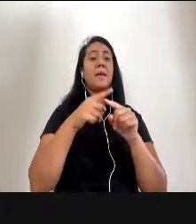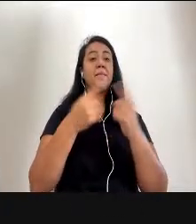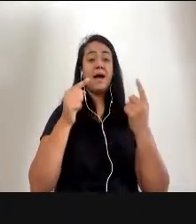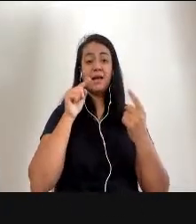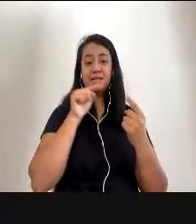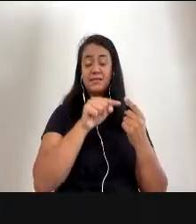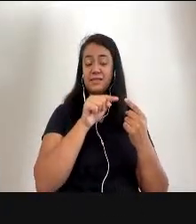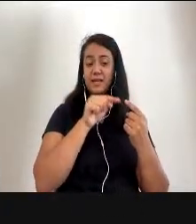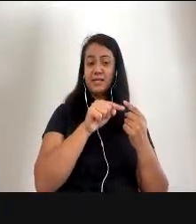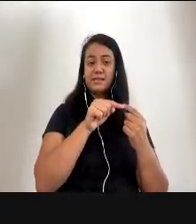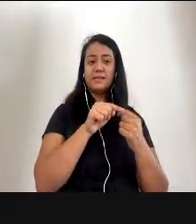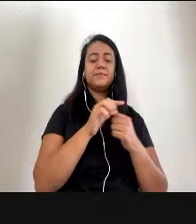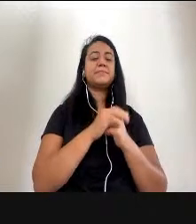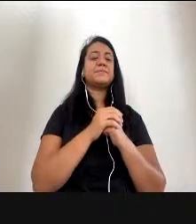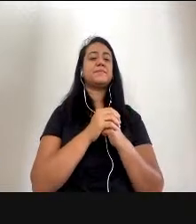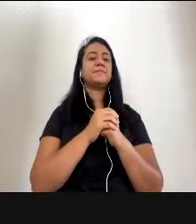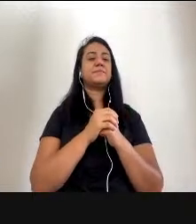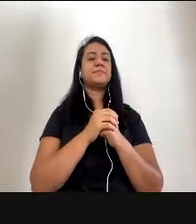quando